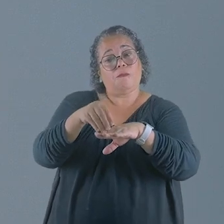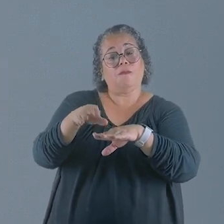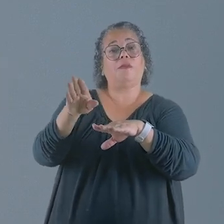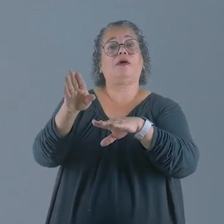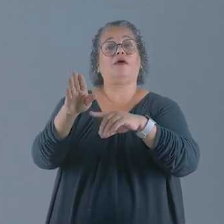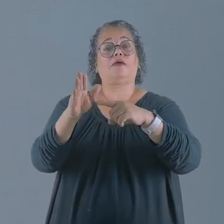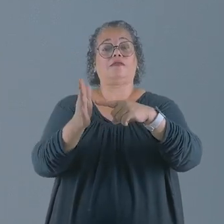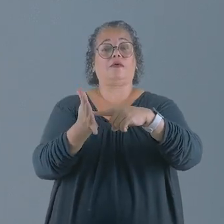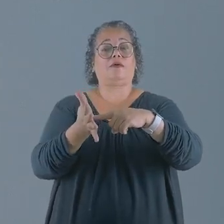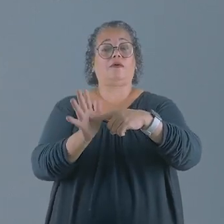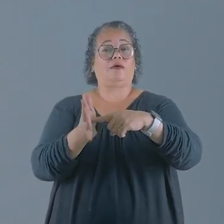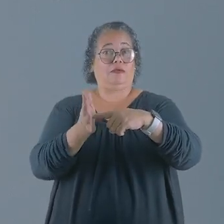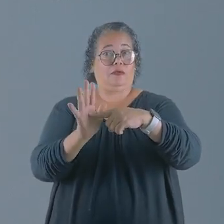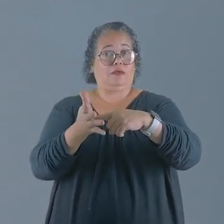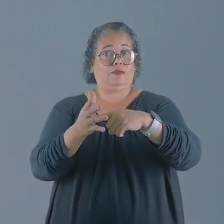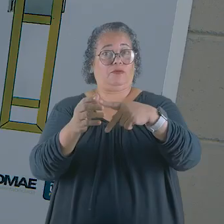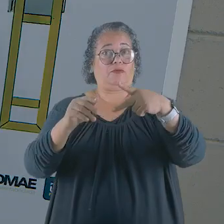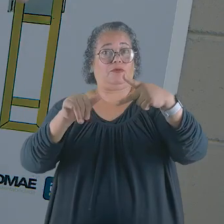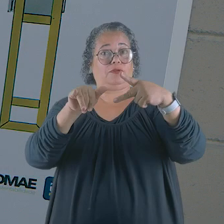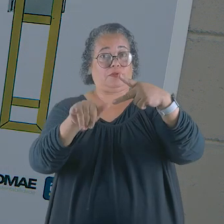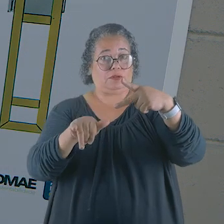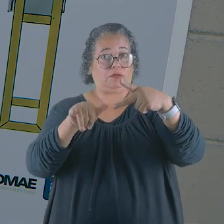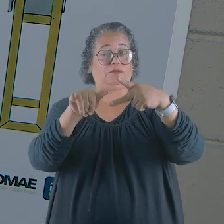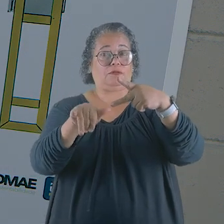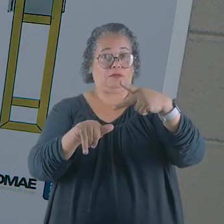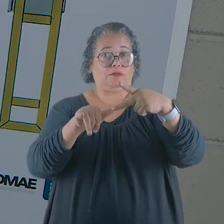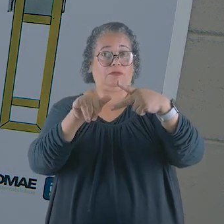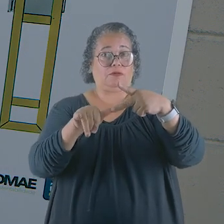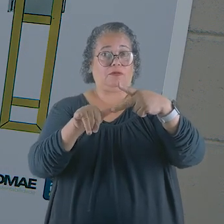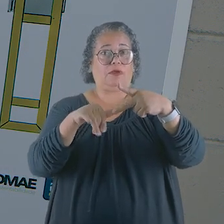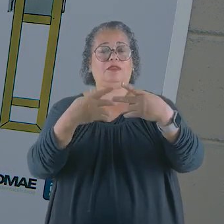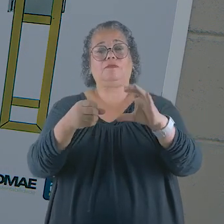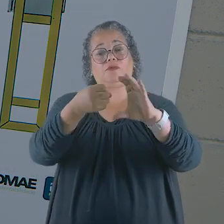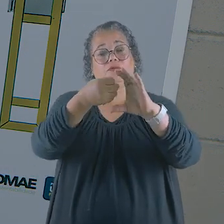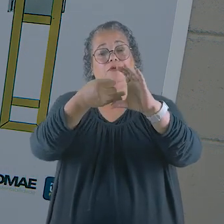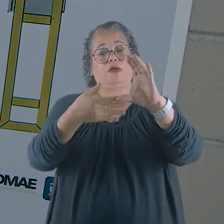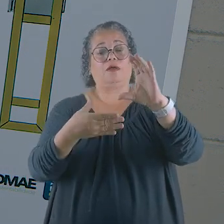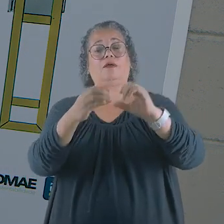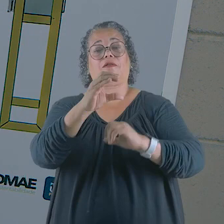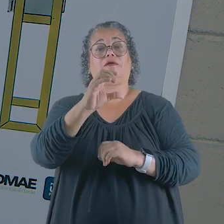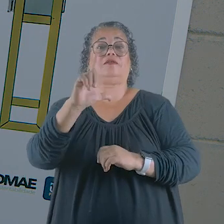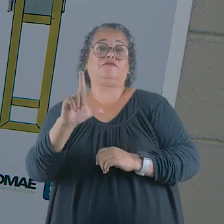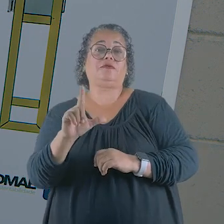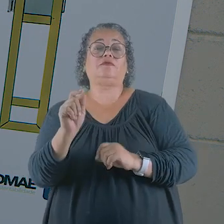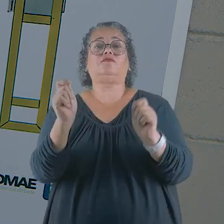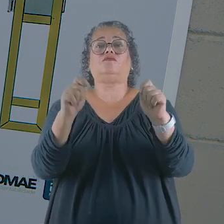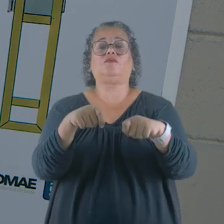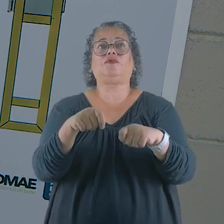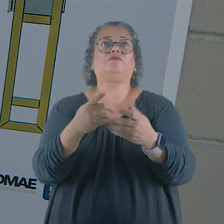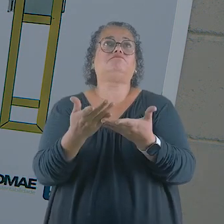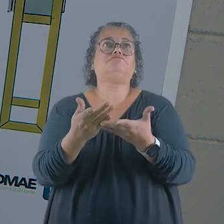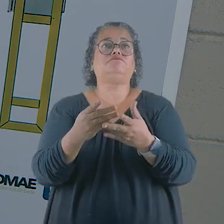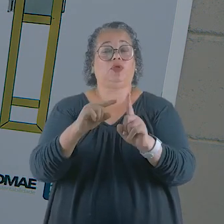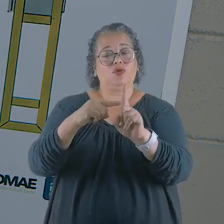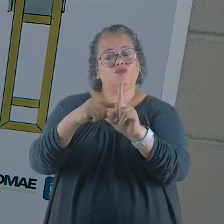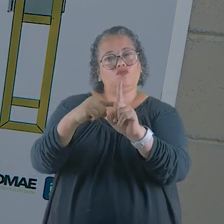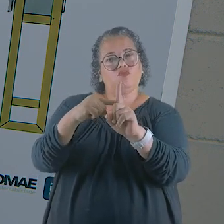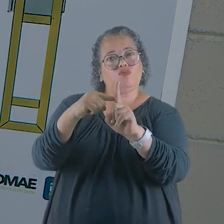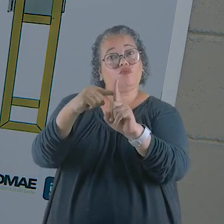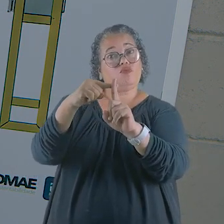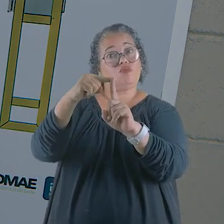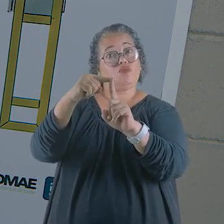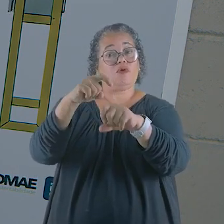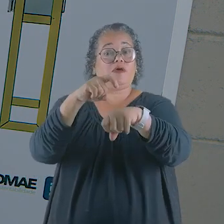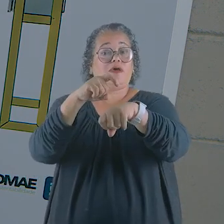ao reator de pirólise. Lá no reator de pirólise, uma vez feita essa classificação, nós estabelecemos a faixa de temperatura